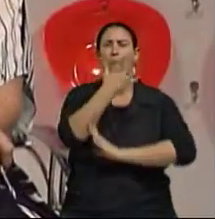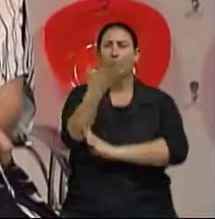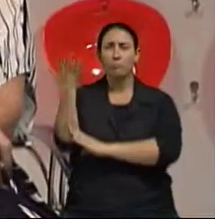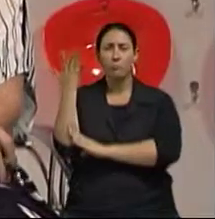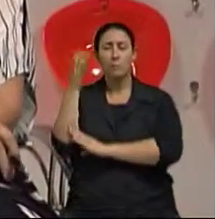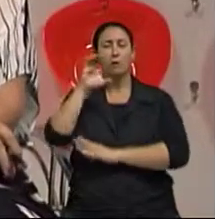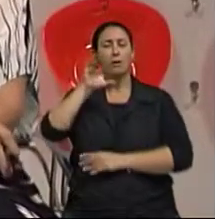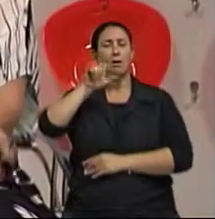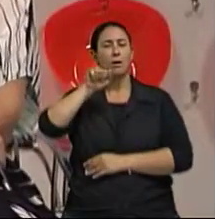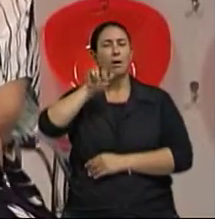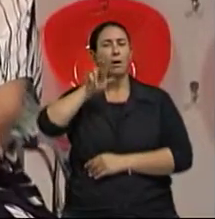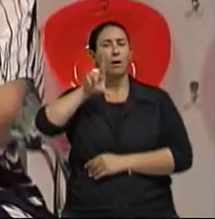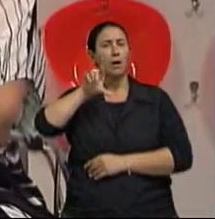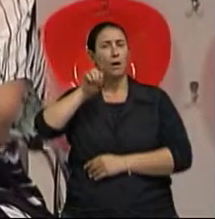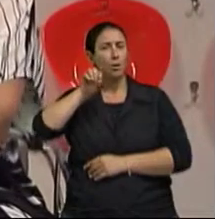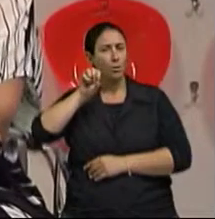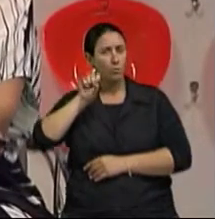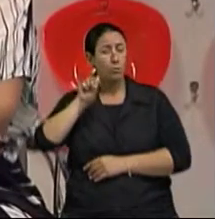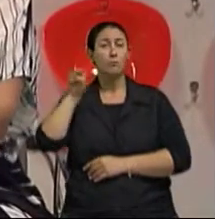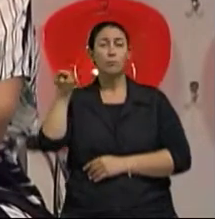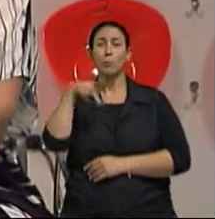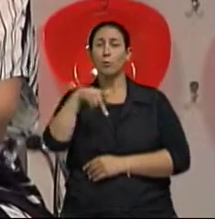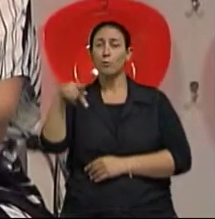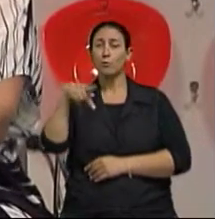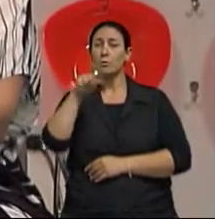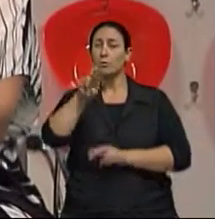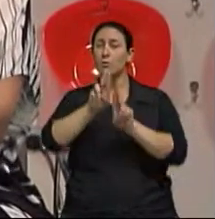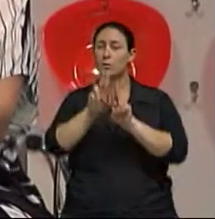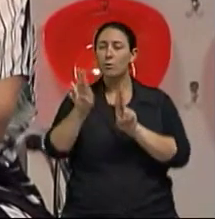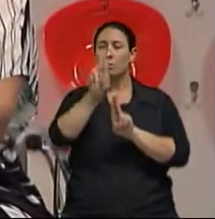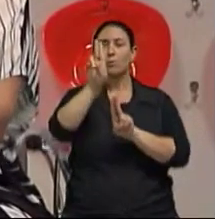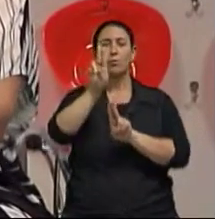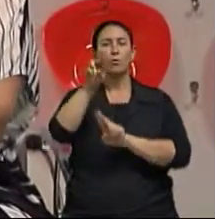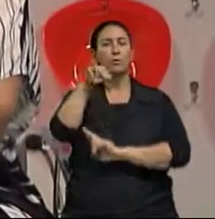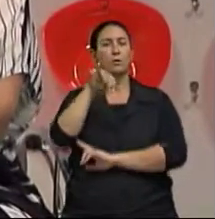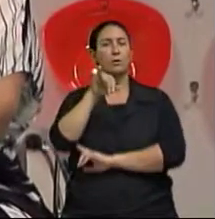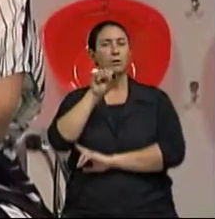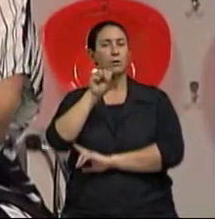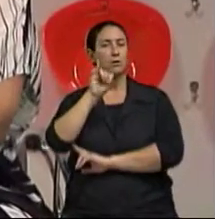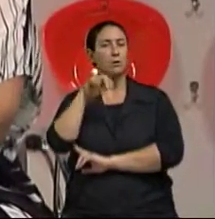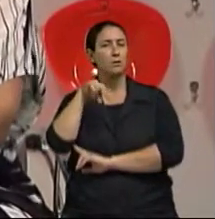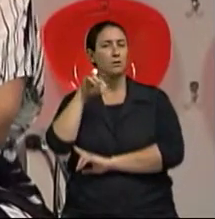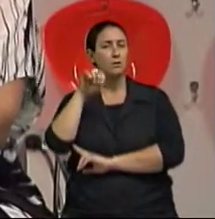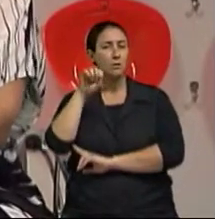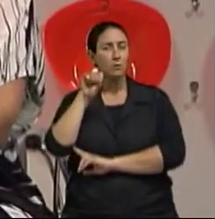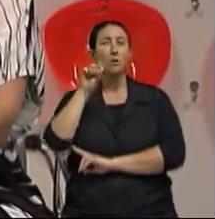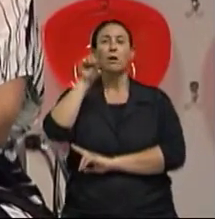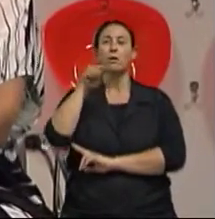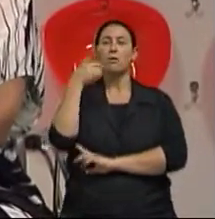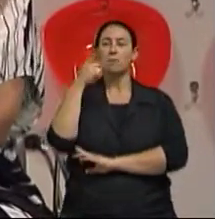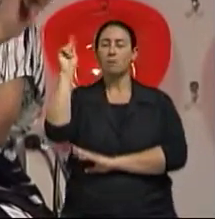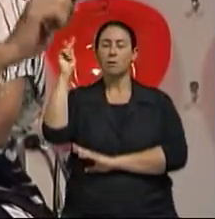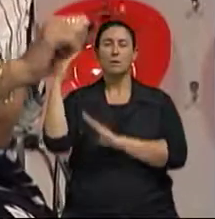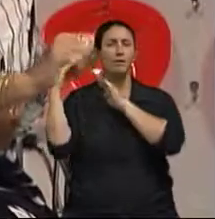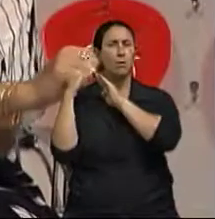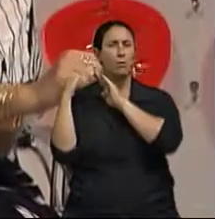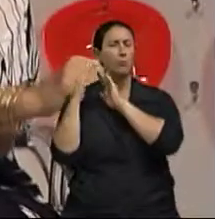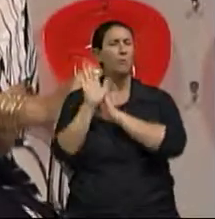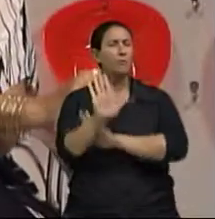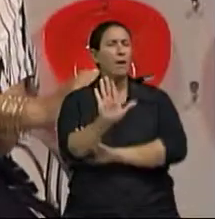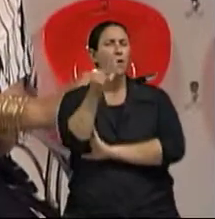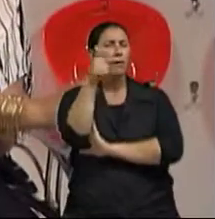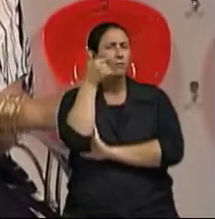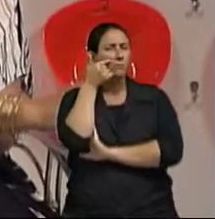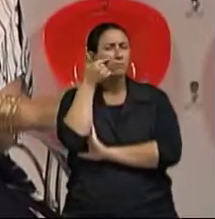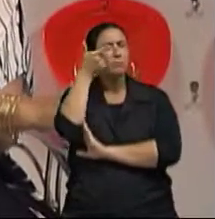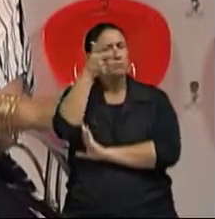Unicinos, a Universidade do Vale do Rio dos Sinos de São Leopoldo Mas agora a gente vai ver também mais uma das